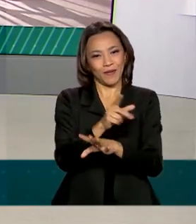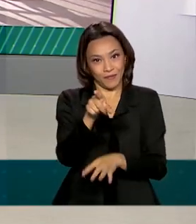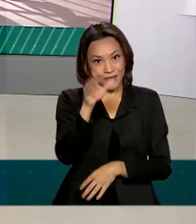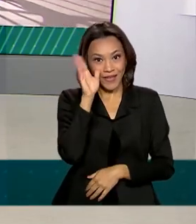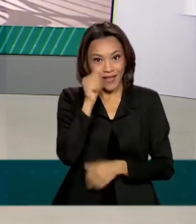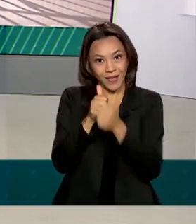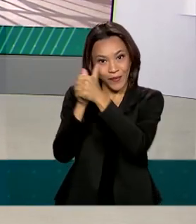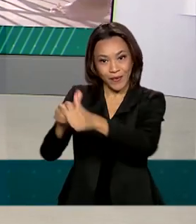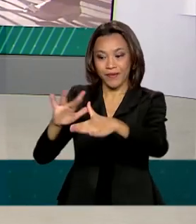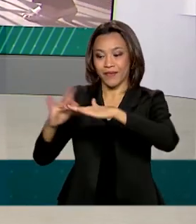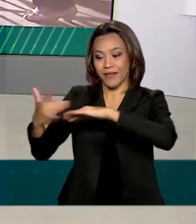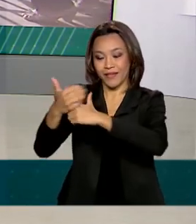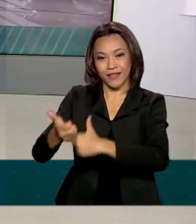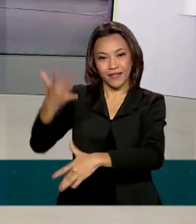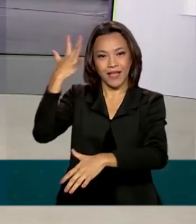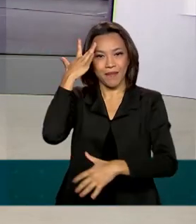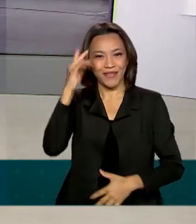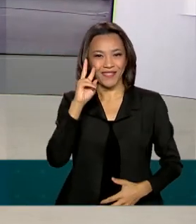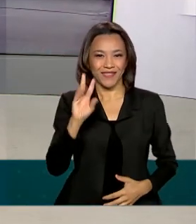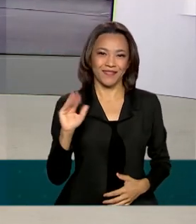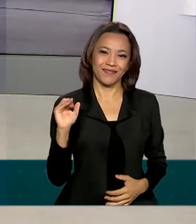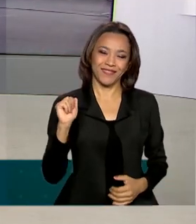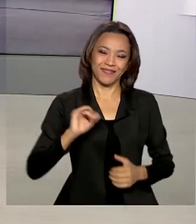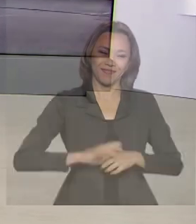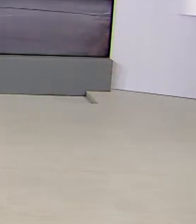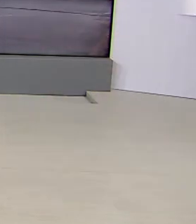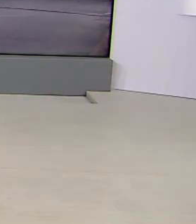acompanhe pelas redes sociais. Nos vemos amanhã. Até lá.